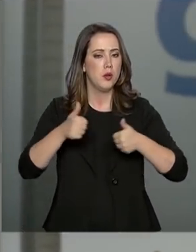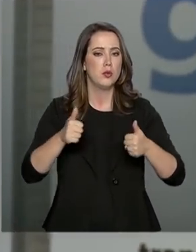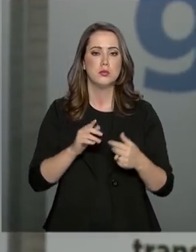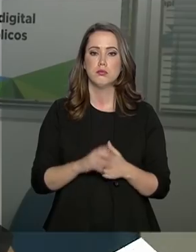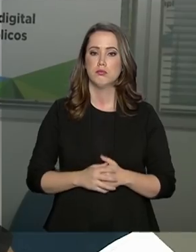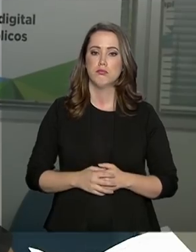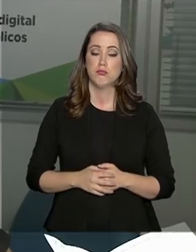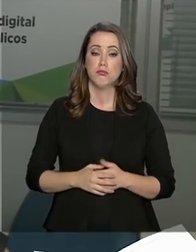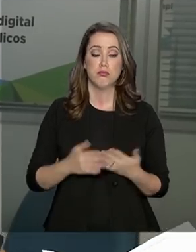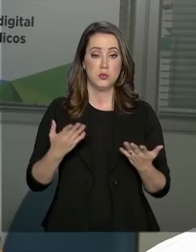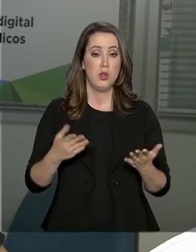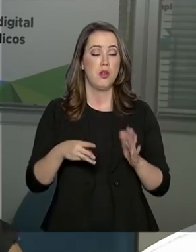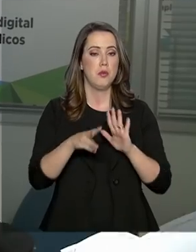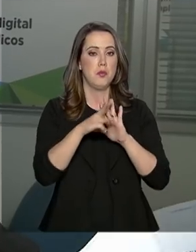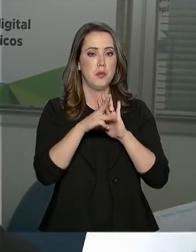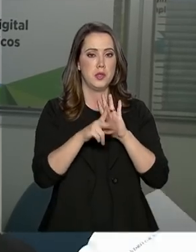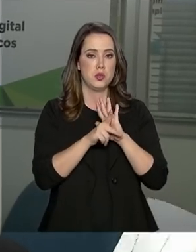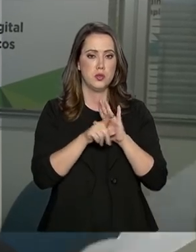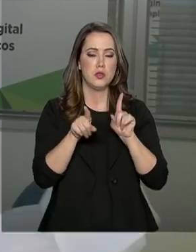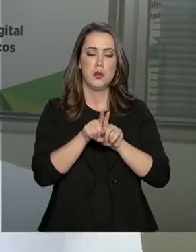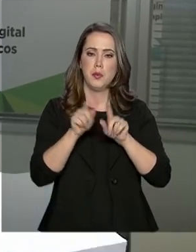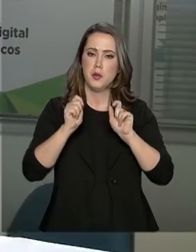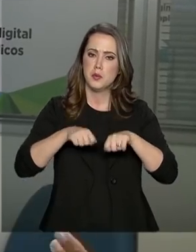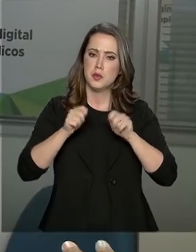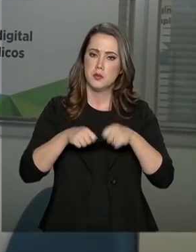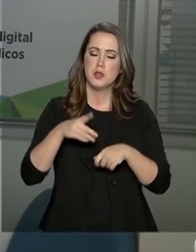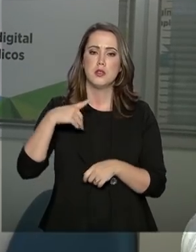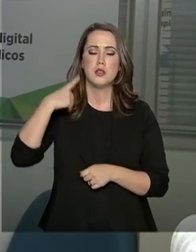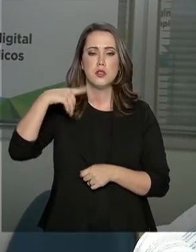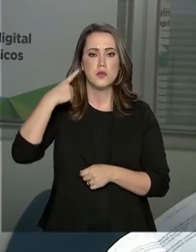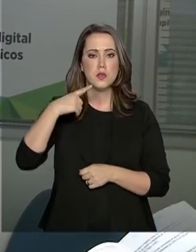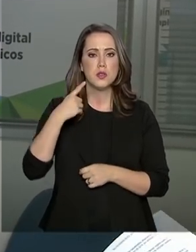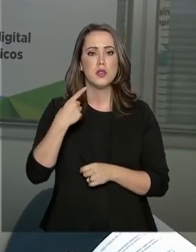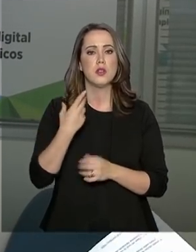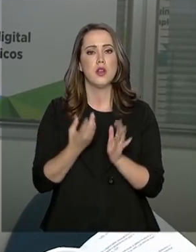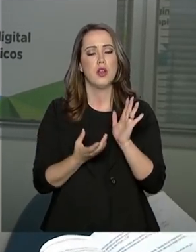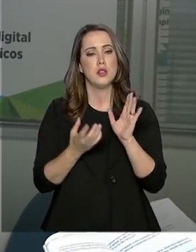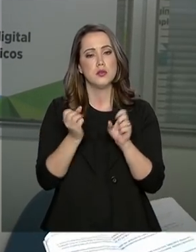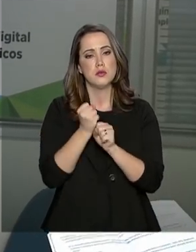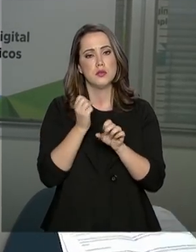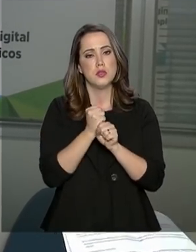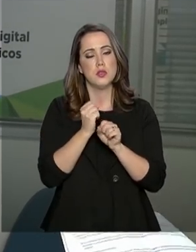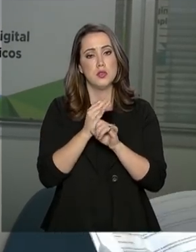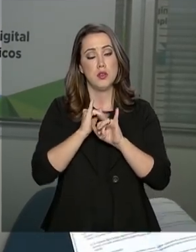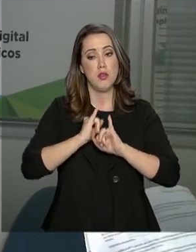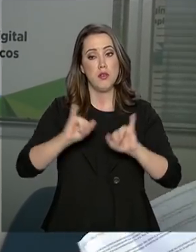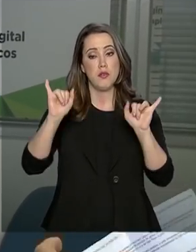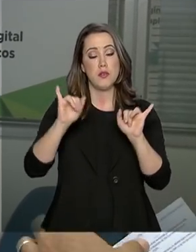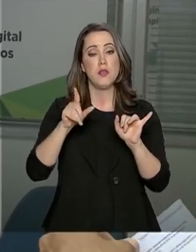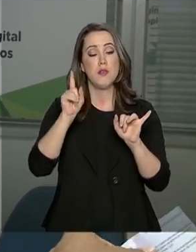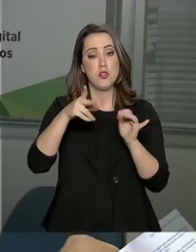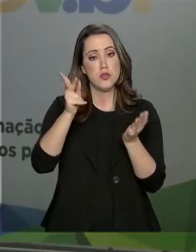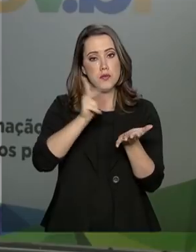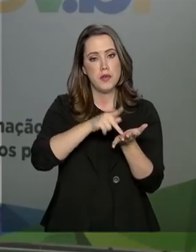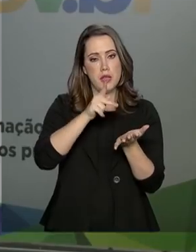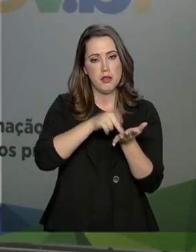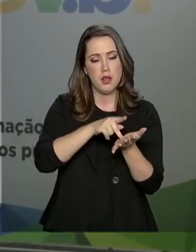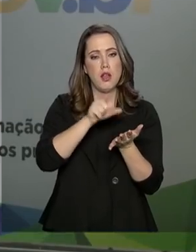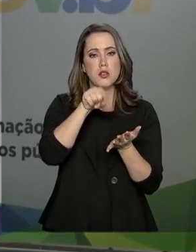diretamente. A medida provisória também permite que advogados e contadores declarem a autenticidade de documentos,